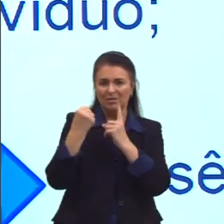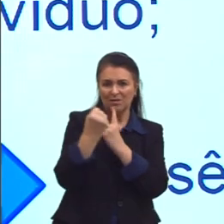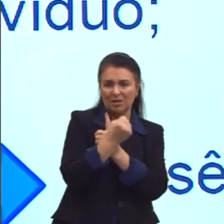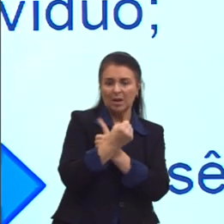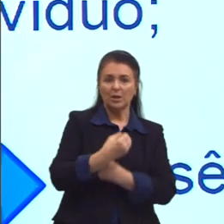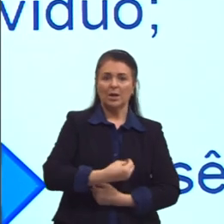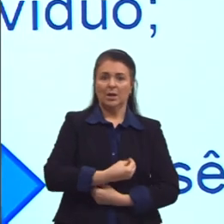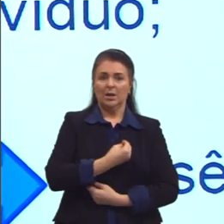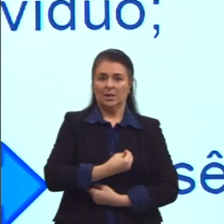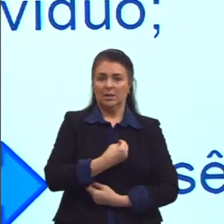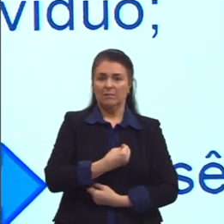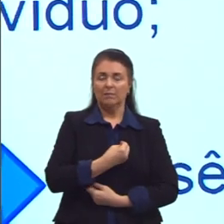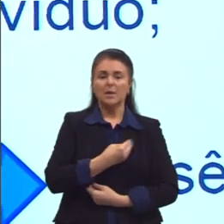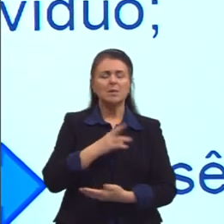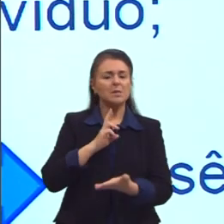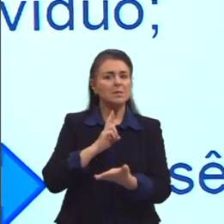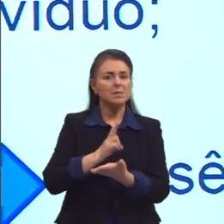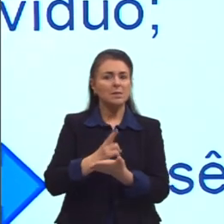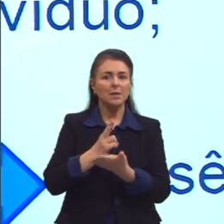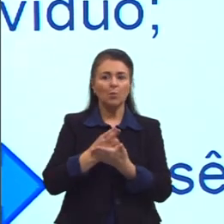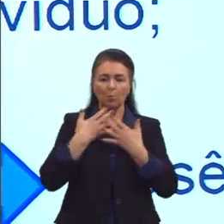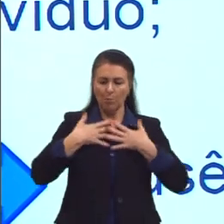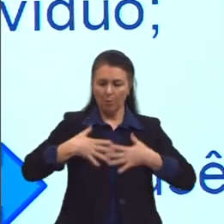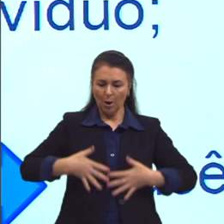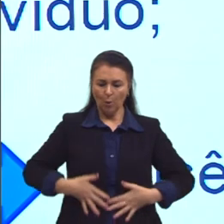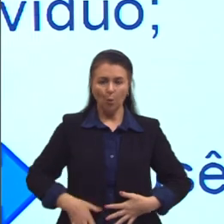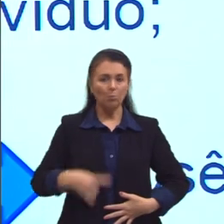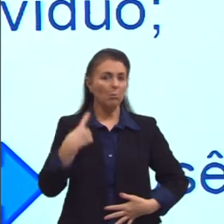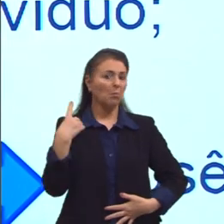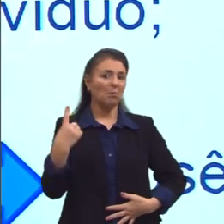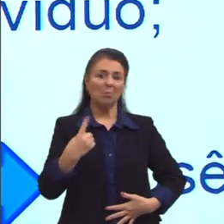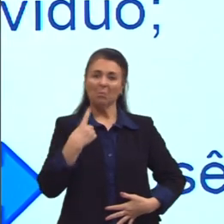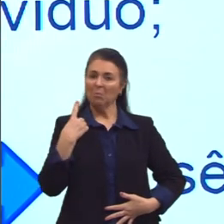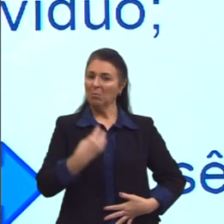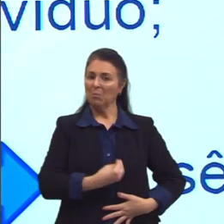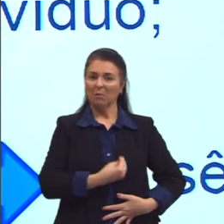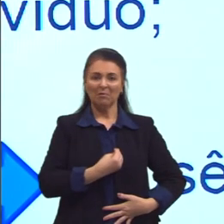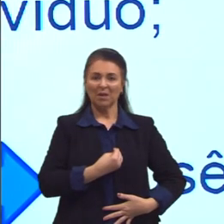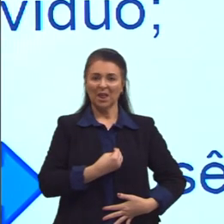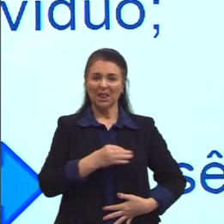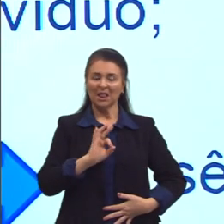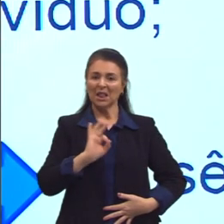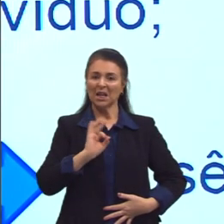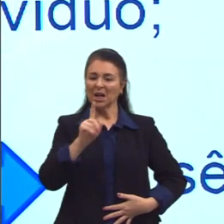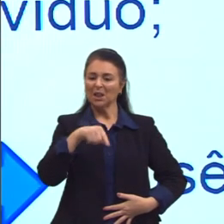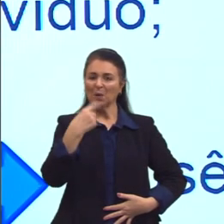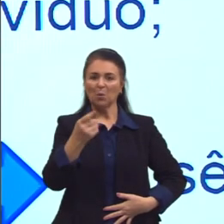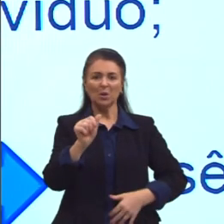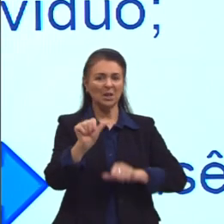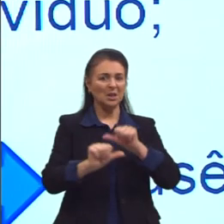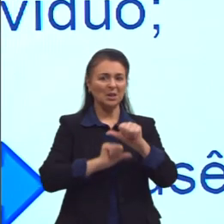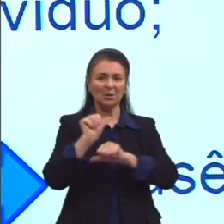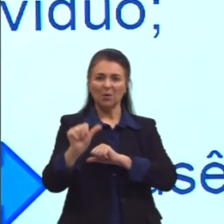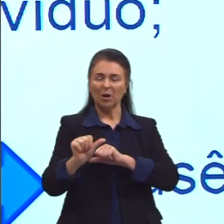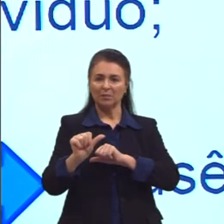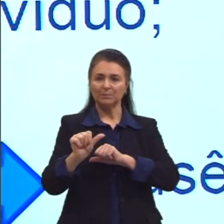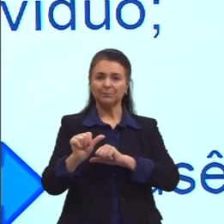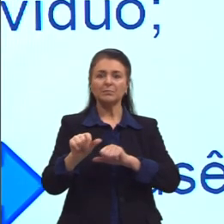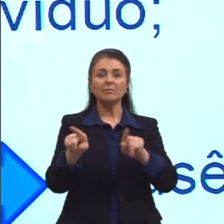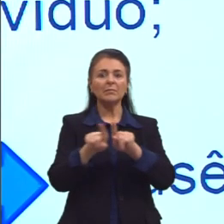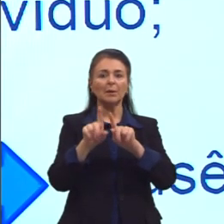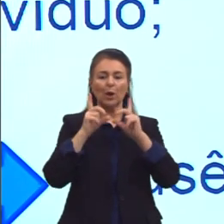viveu a vida toda com uma túnica só. Muitos até dizem que ele até teria vivido um período da sua vida nu.